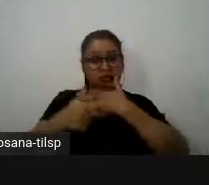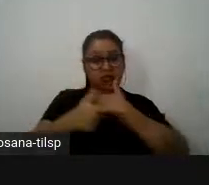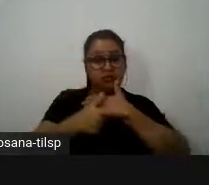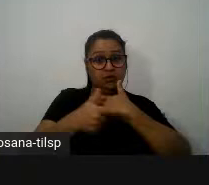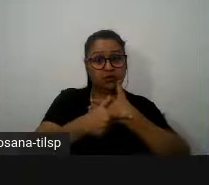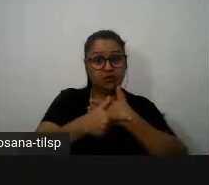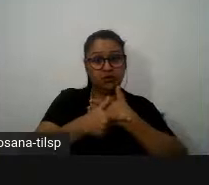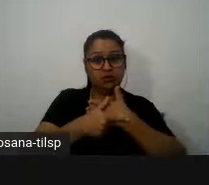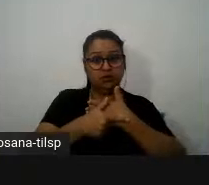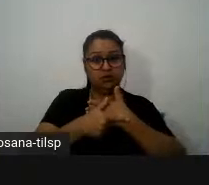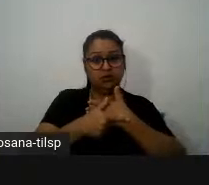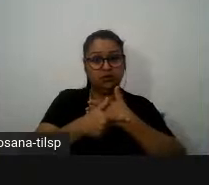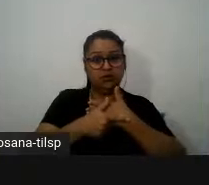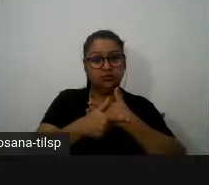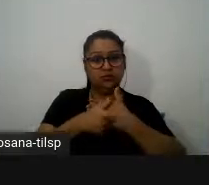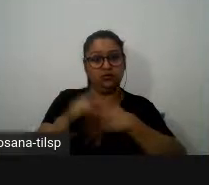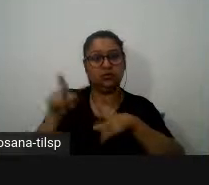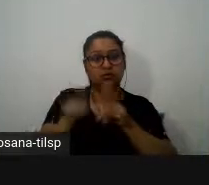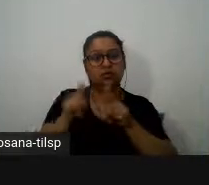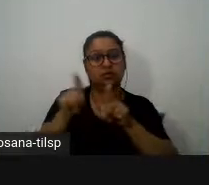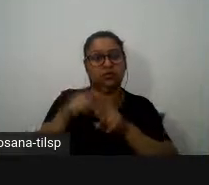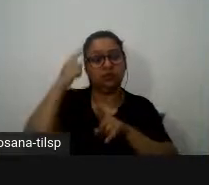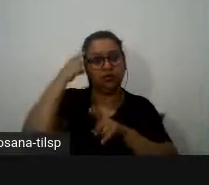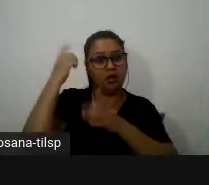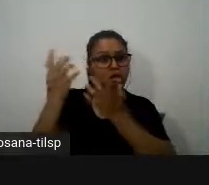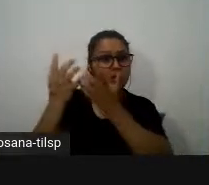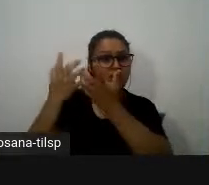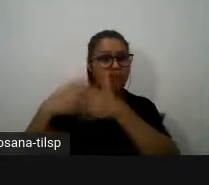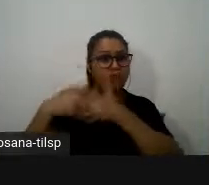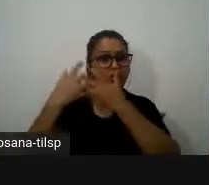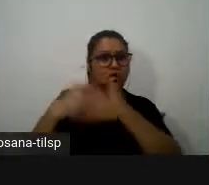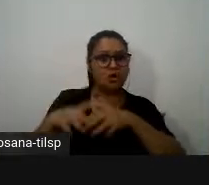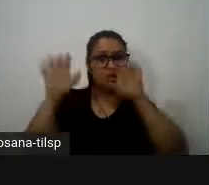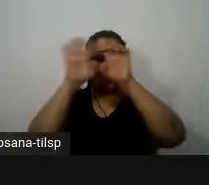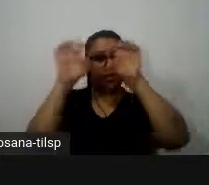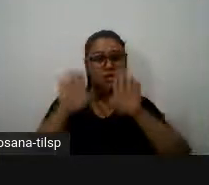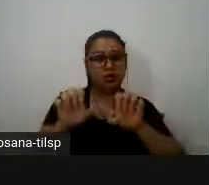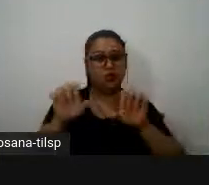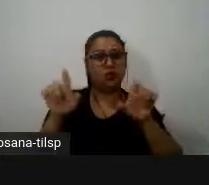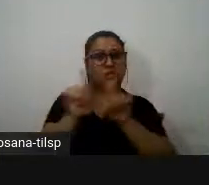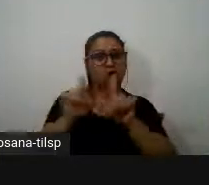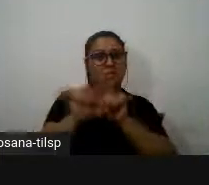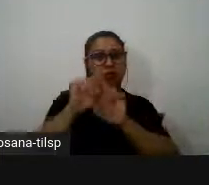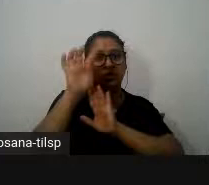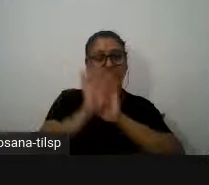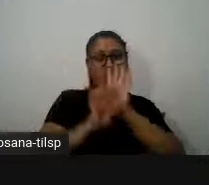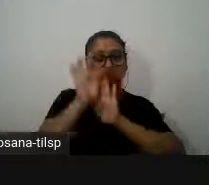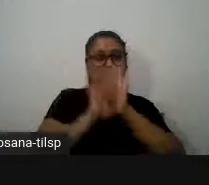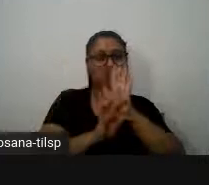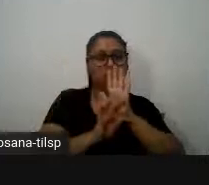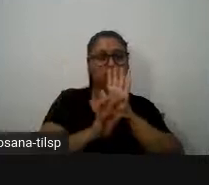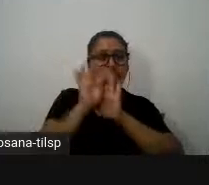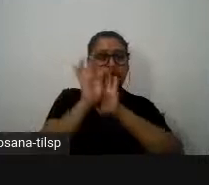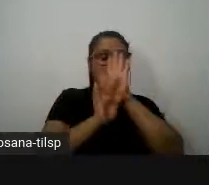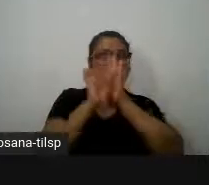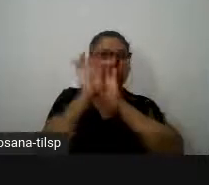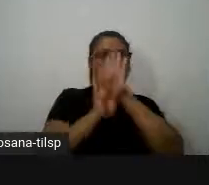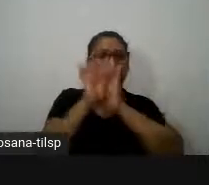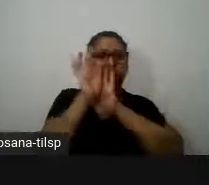uma reflexão e um conhecimento sobre a estrutura de um texto vou saltar para a etapa 2